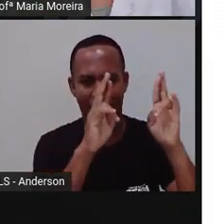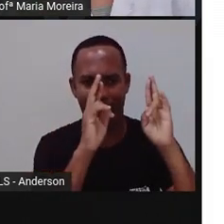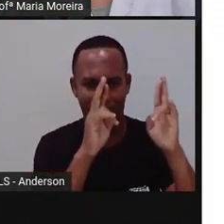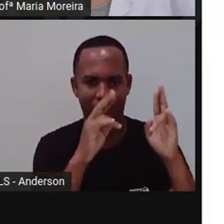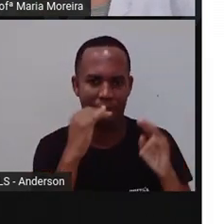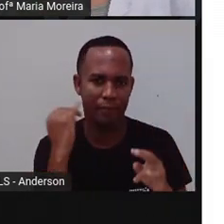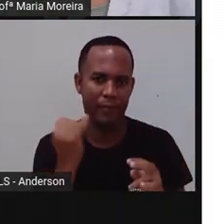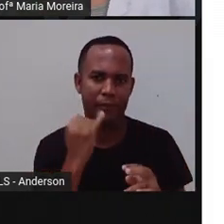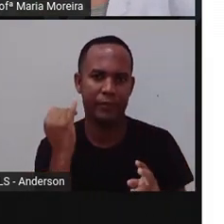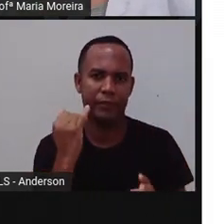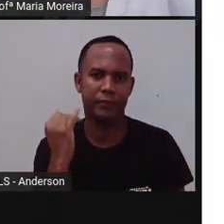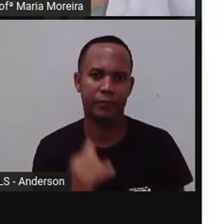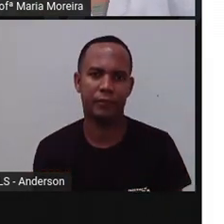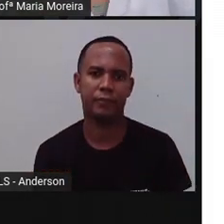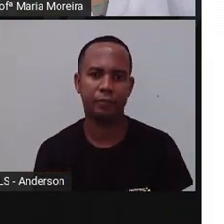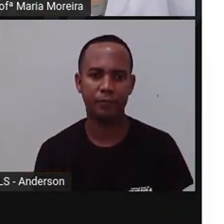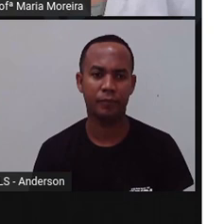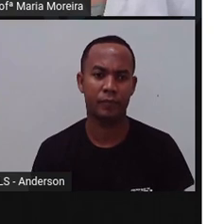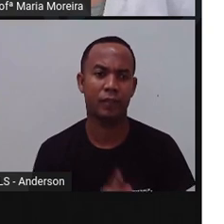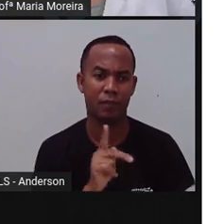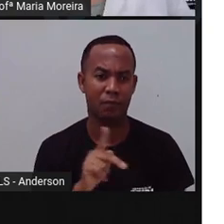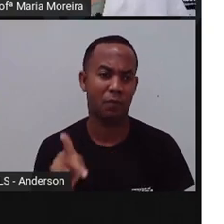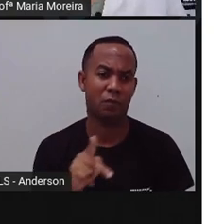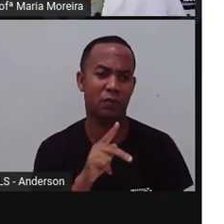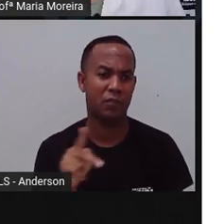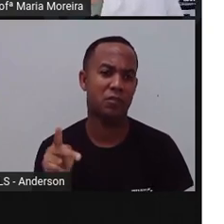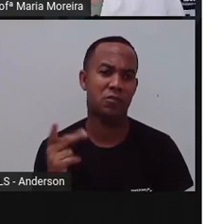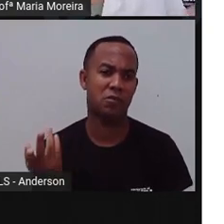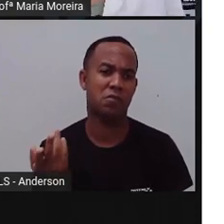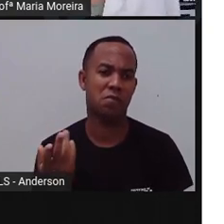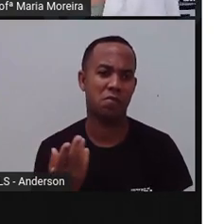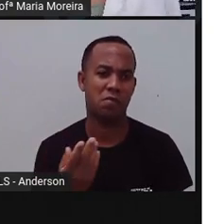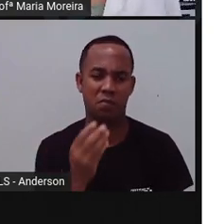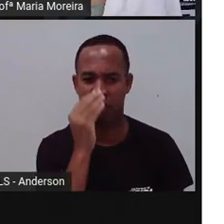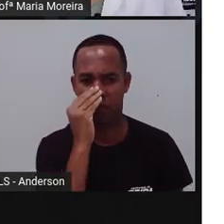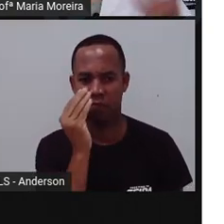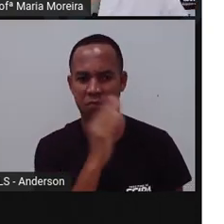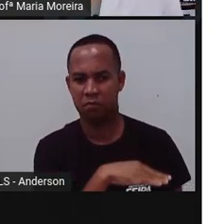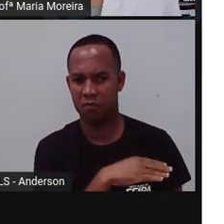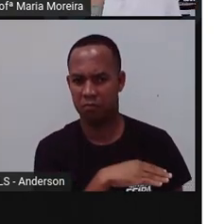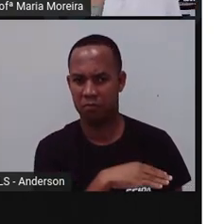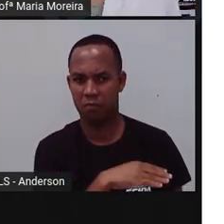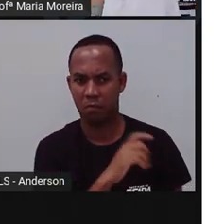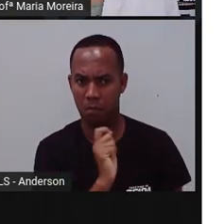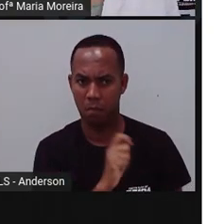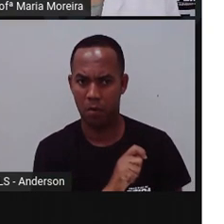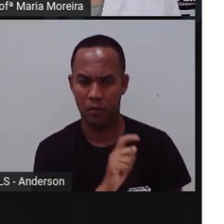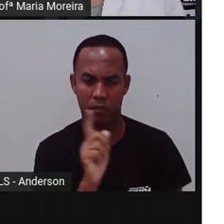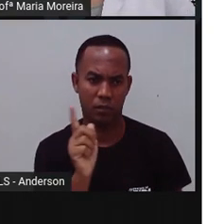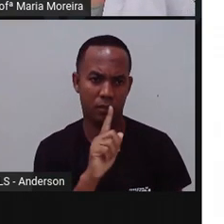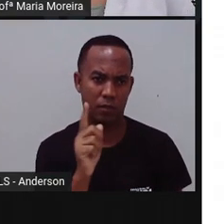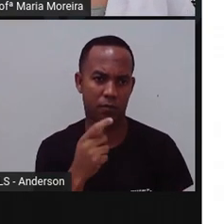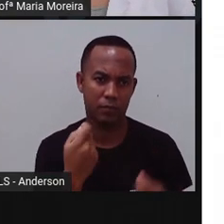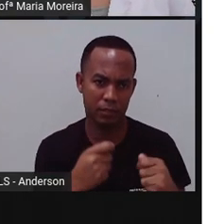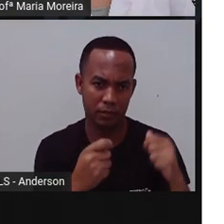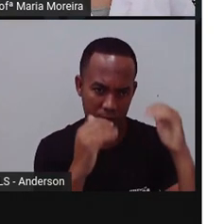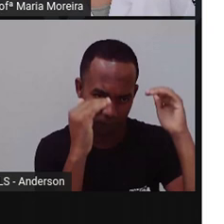escola. Não é isso? Porque se o professor não respeitar as regras, não vai funcionar, gente.